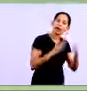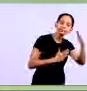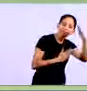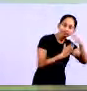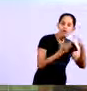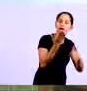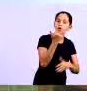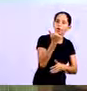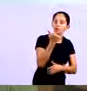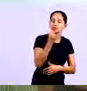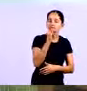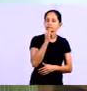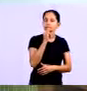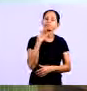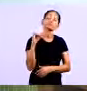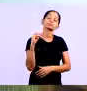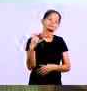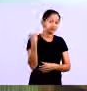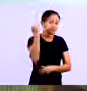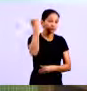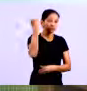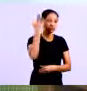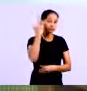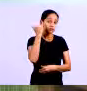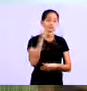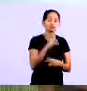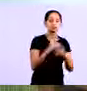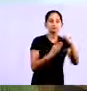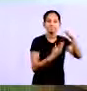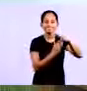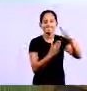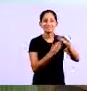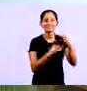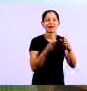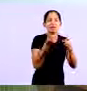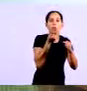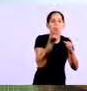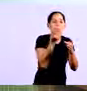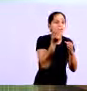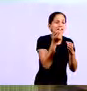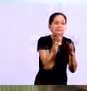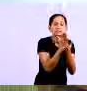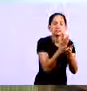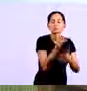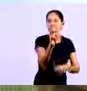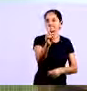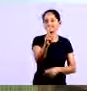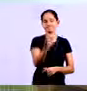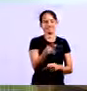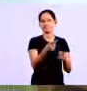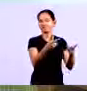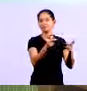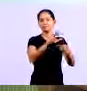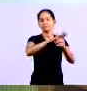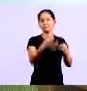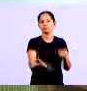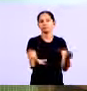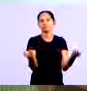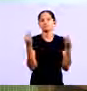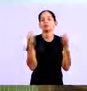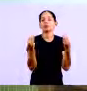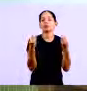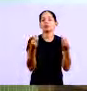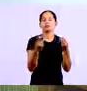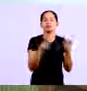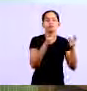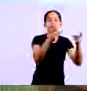ível Automaticamente Você vai evitar De ter que vender Produto muito barato Quando ele já está vencendo Ou Ou até de ele vencer E